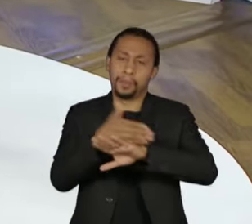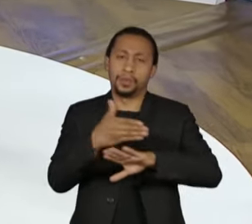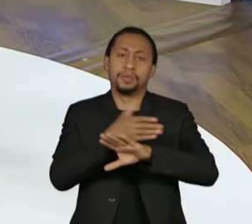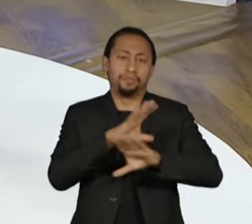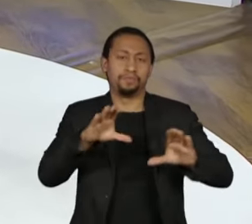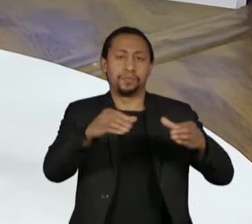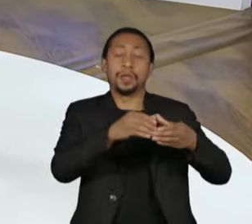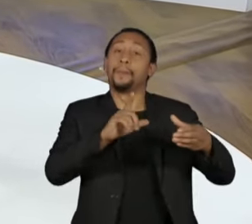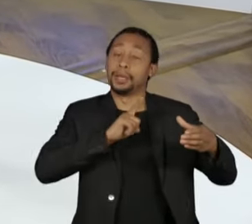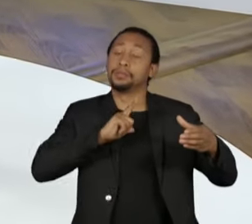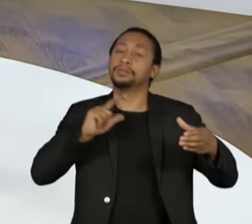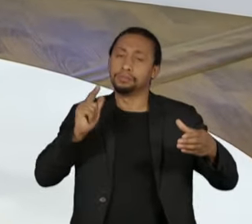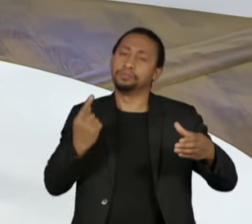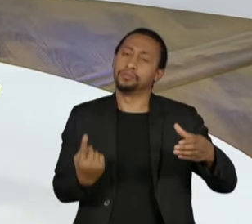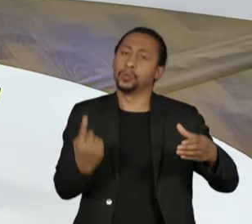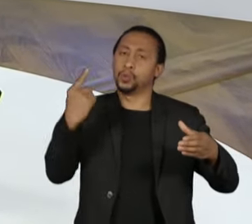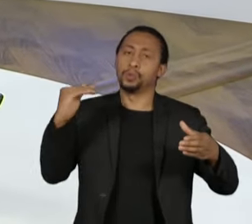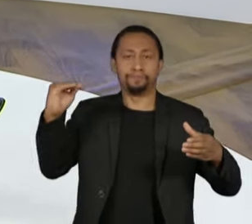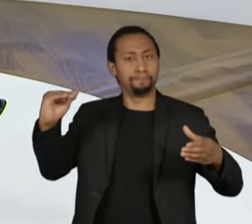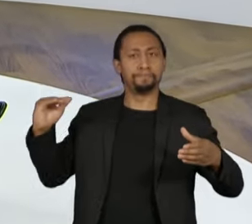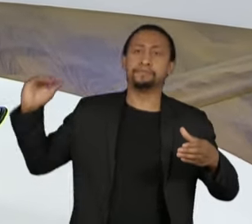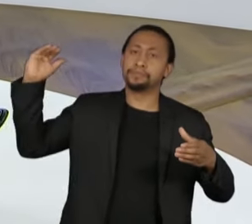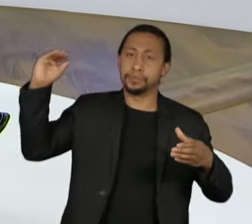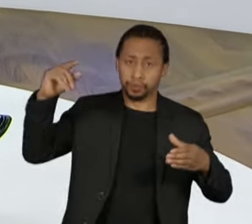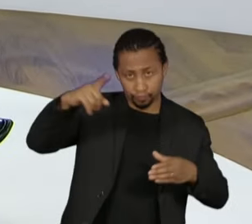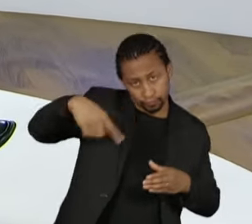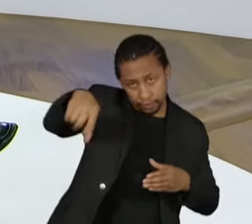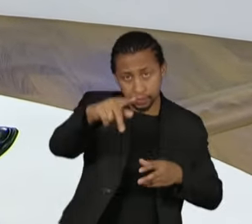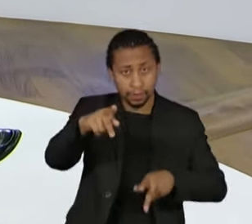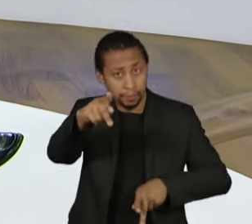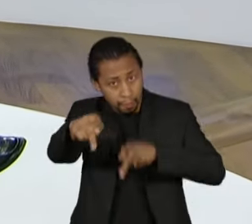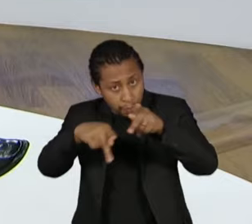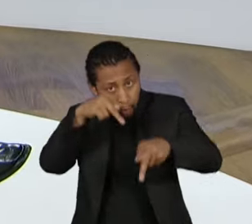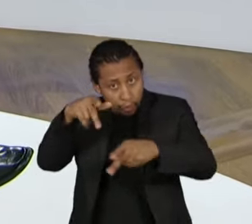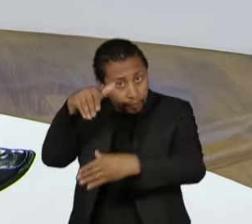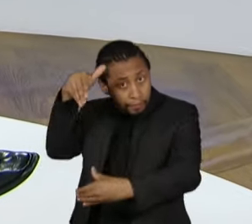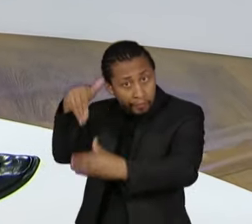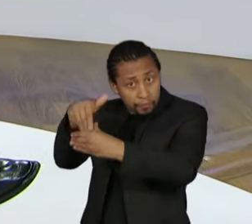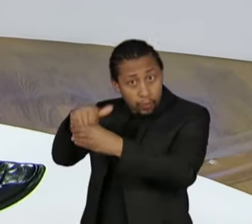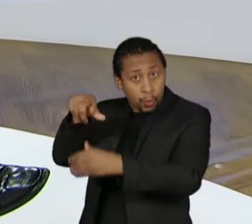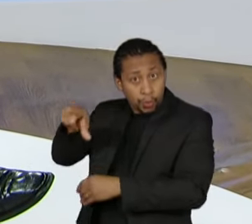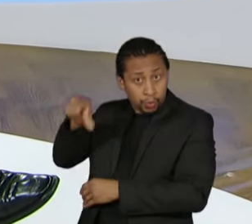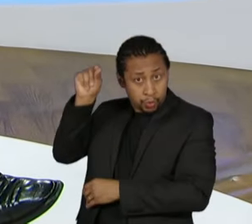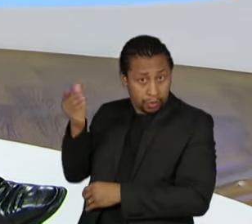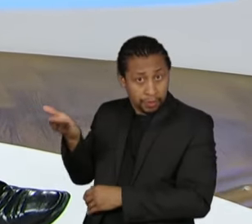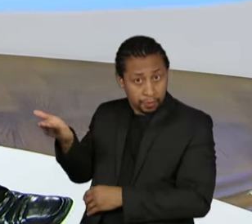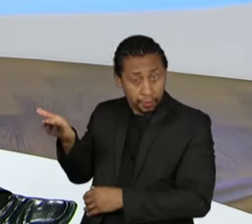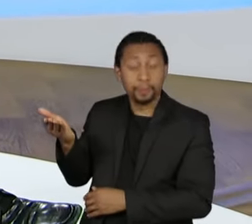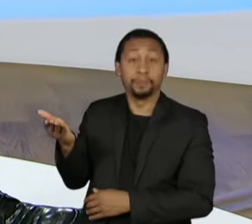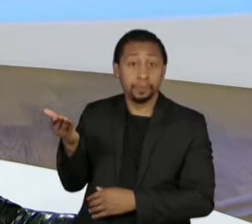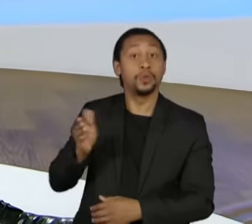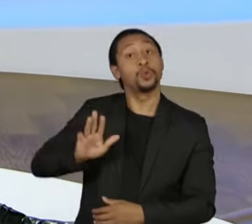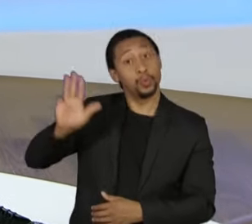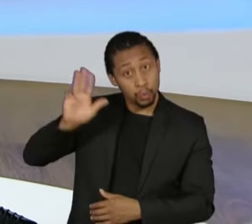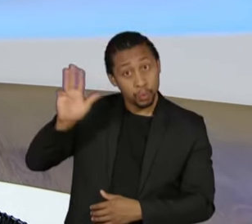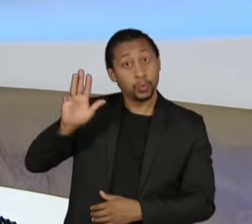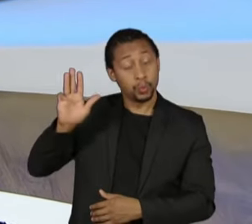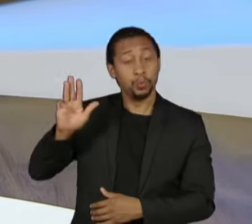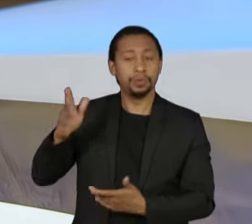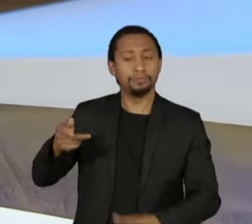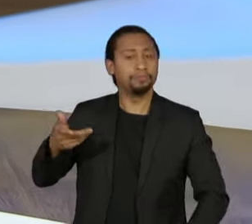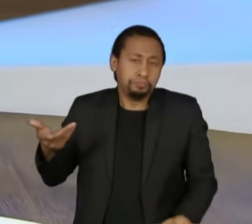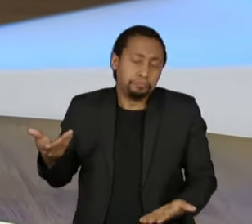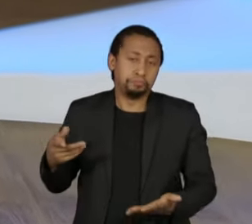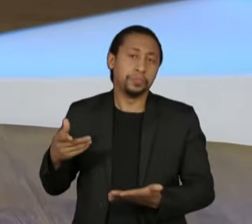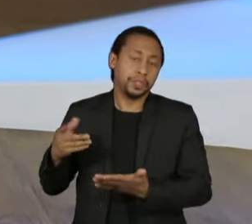pelo povo, que é o presidente Lula. E foi com ele que foi batido o martelo sobre das opções que